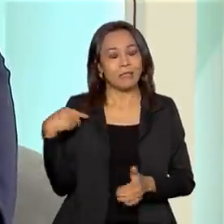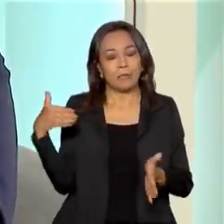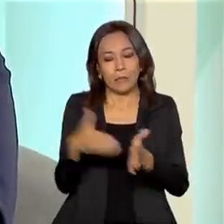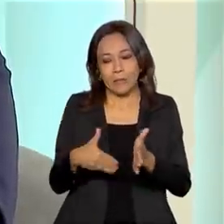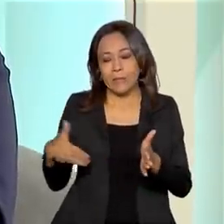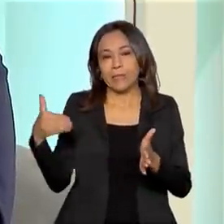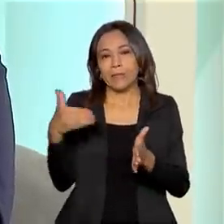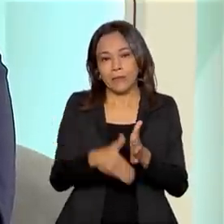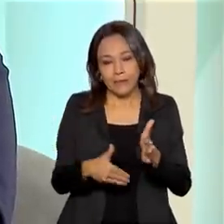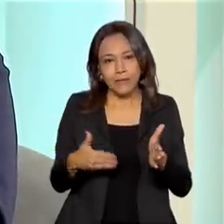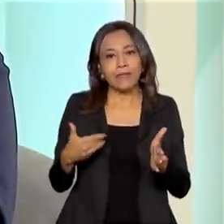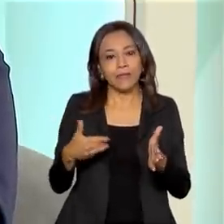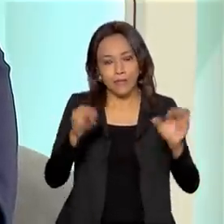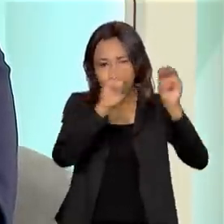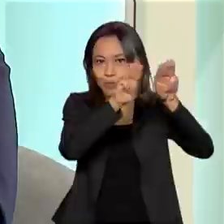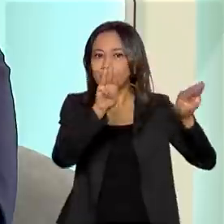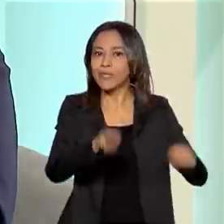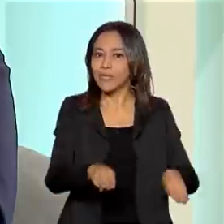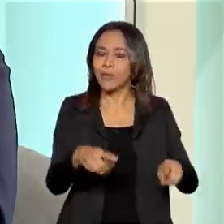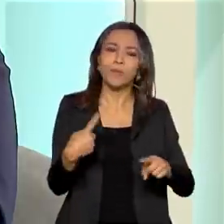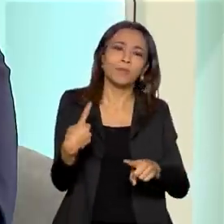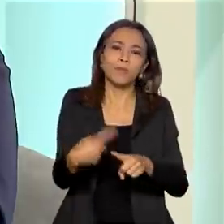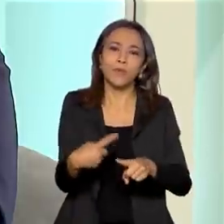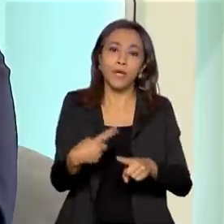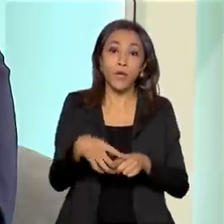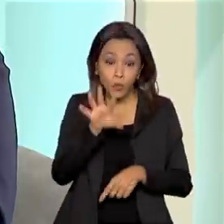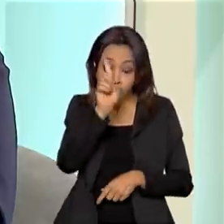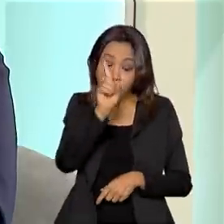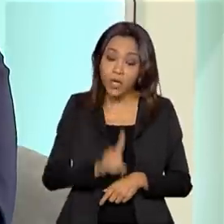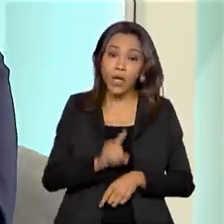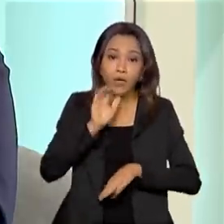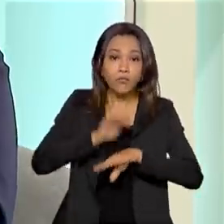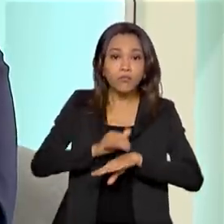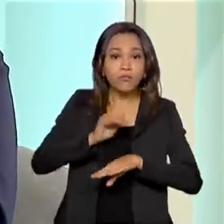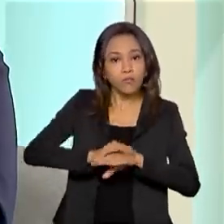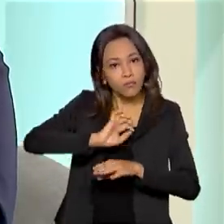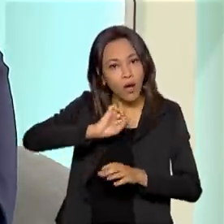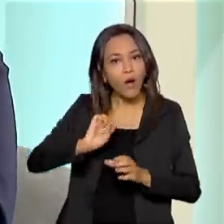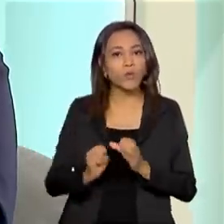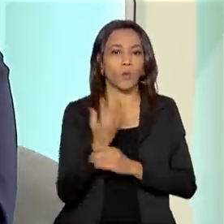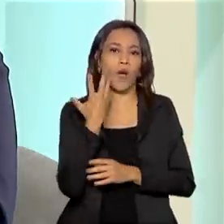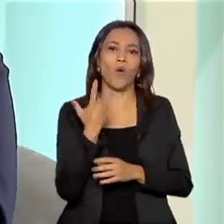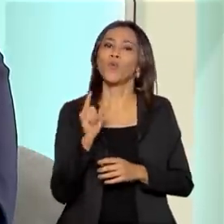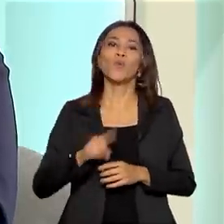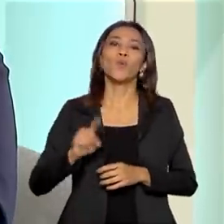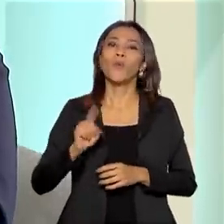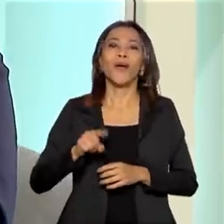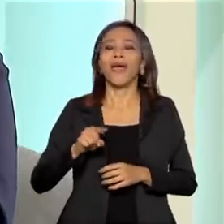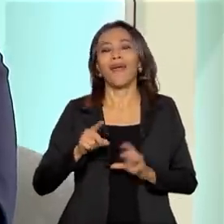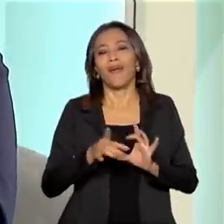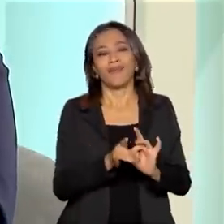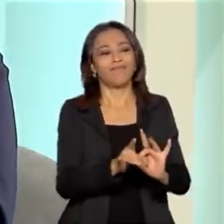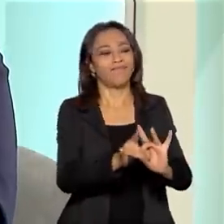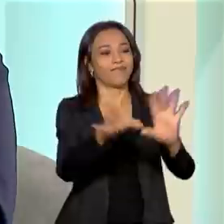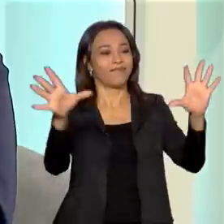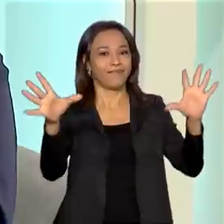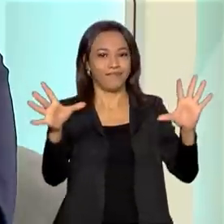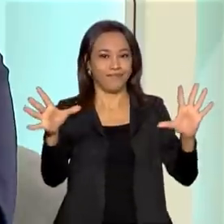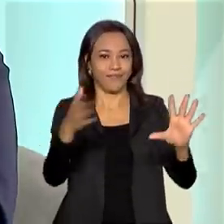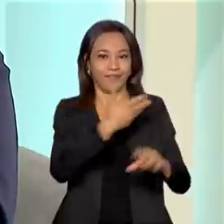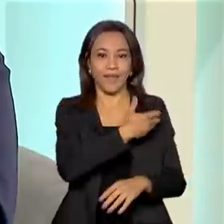que o museu tem. Por quê? Porque o direito autoral, ele não é um direito público, não é direito privado, é um direito entre